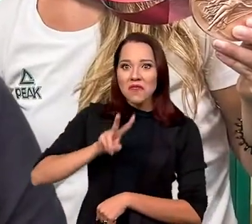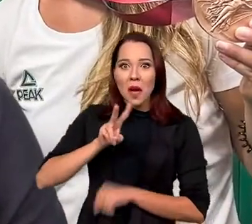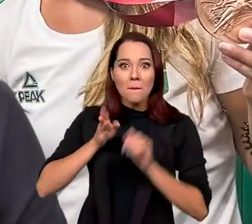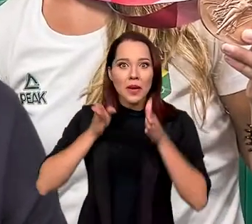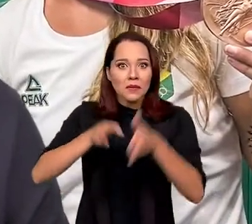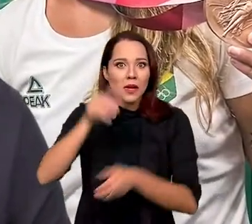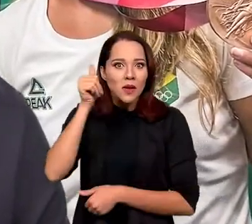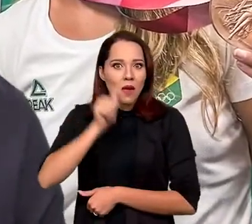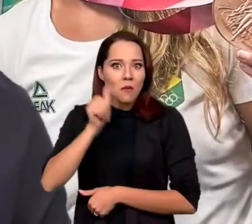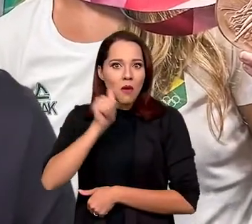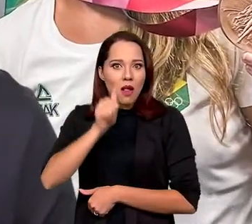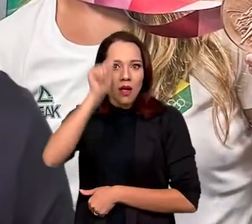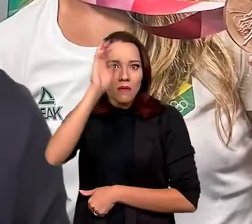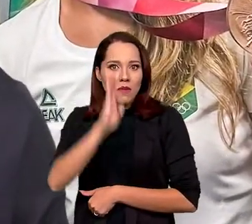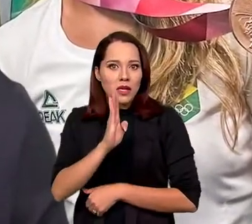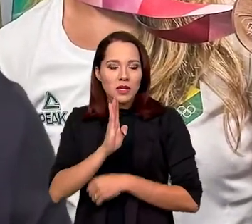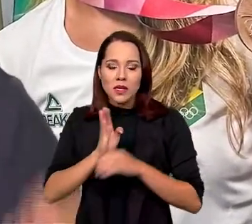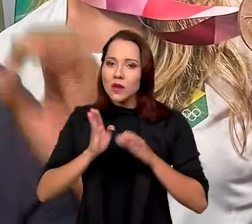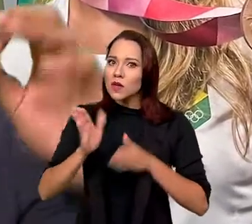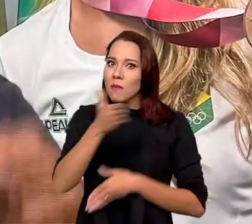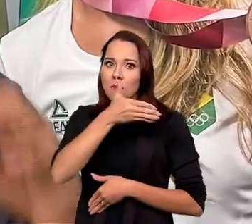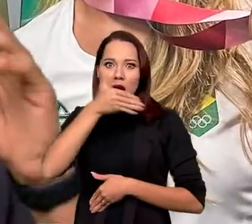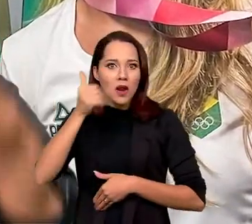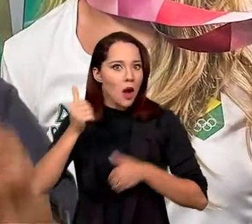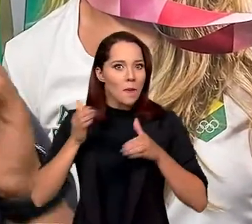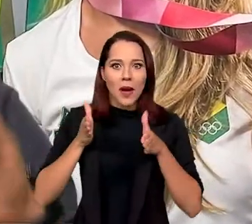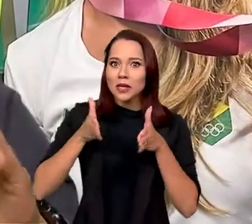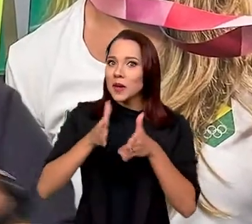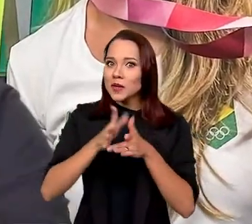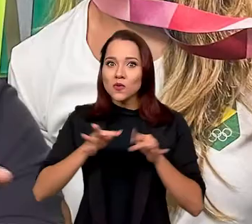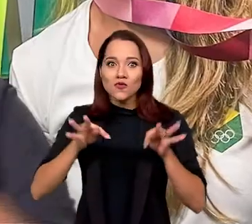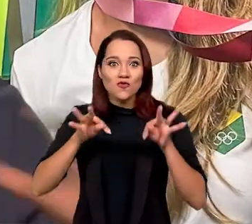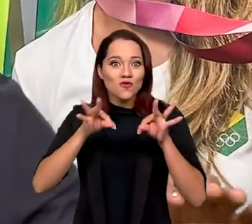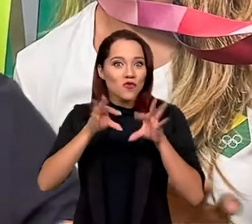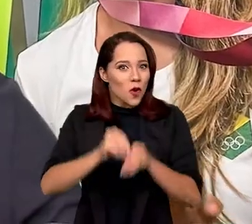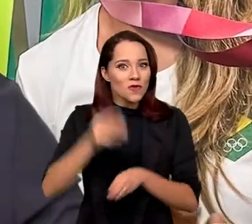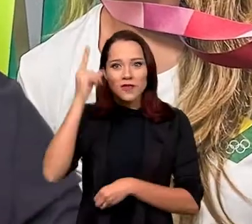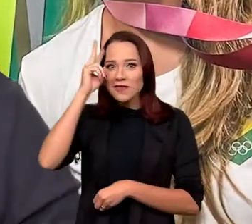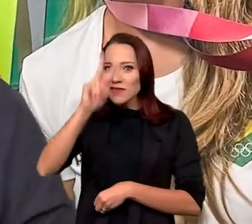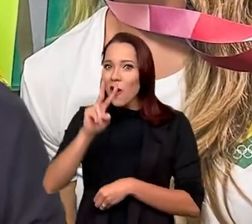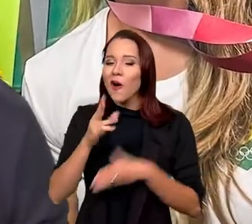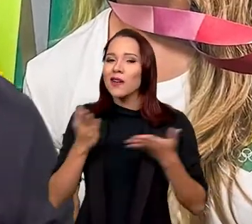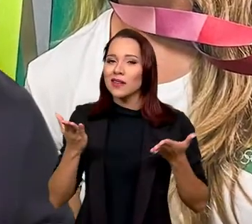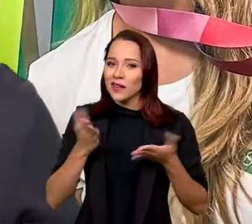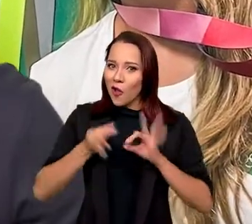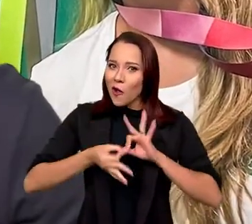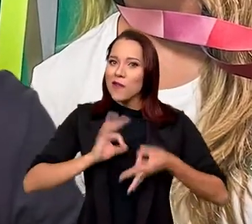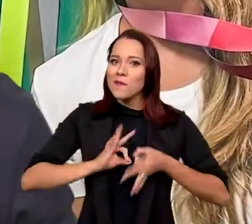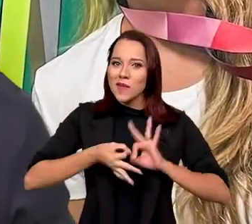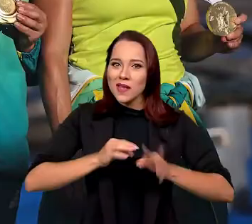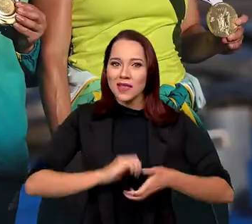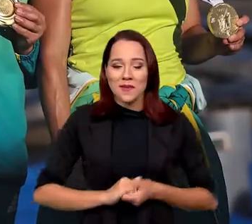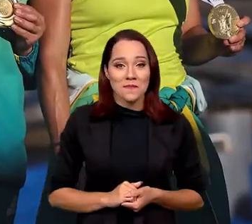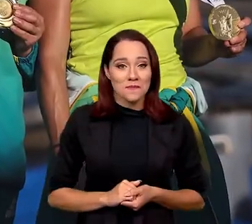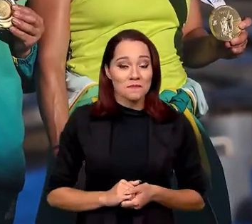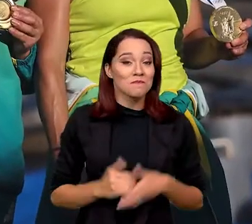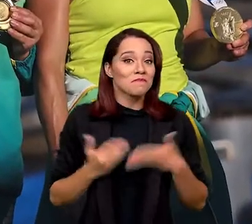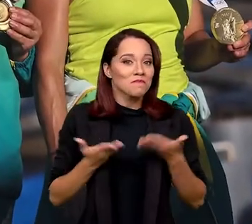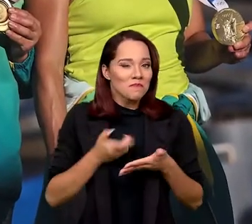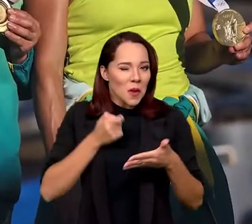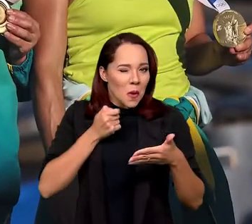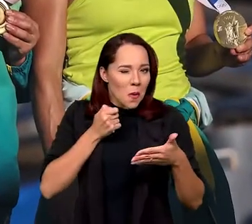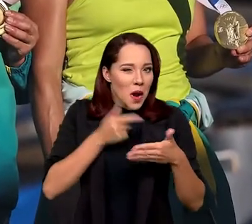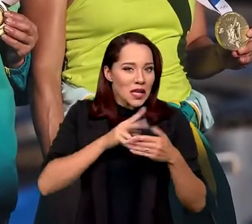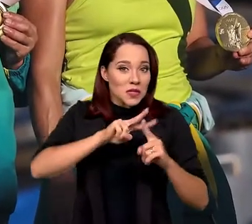foi ver as mulheres brasileiras fazendo a melhor participação de todos os tempos em uma Olimpíada. Aliás,